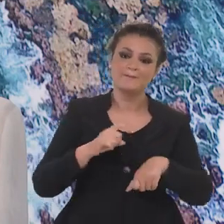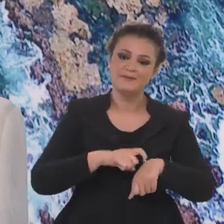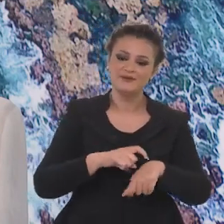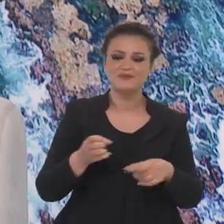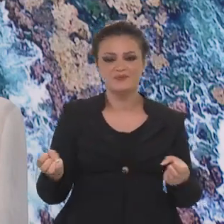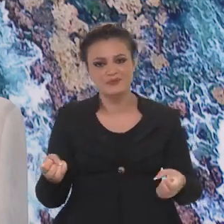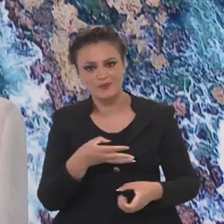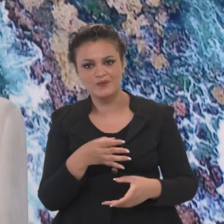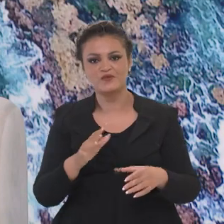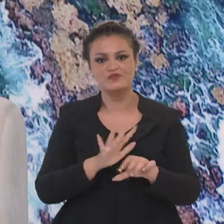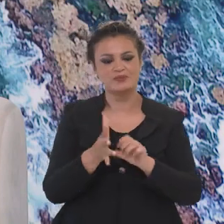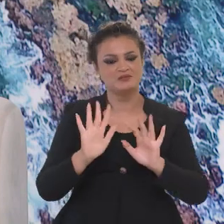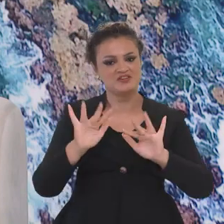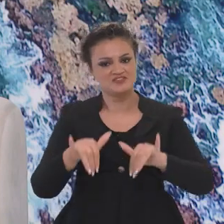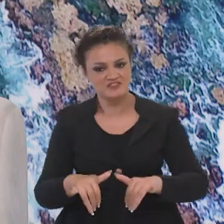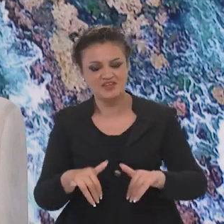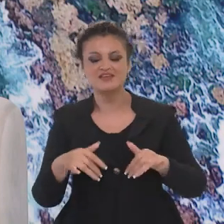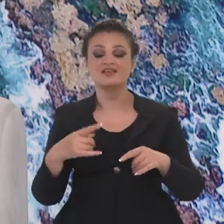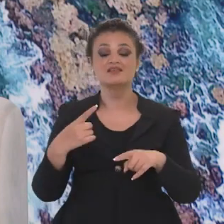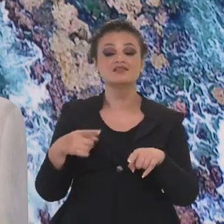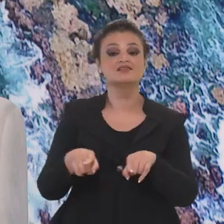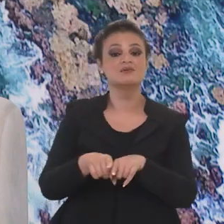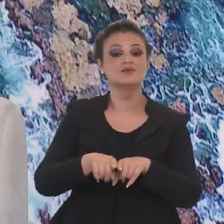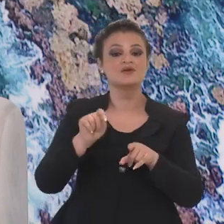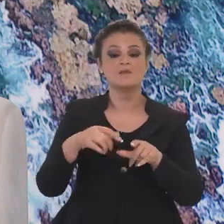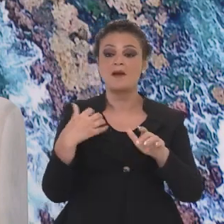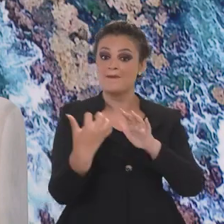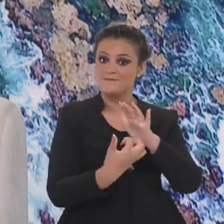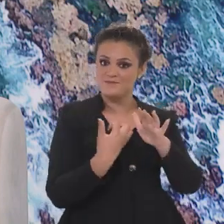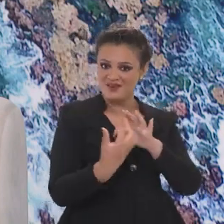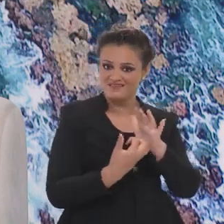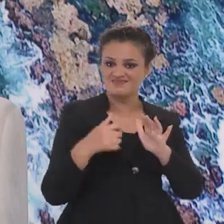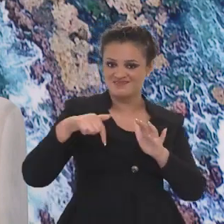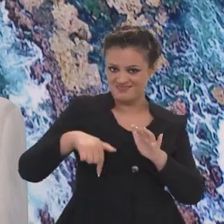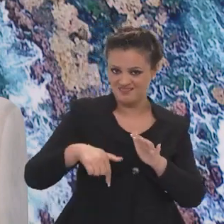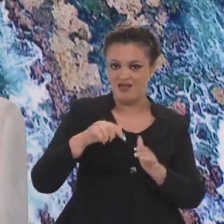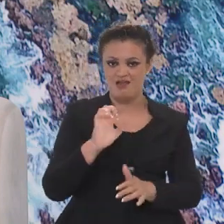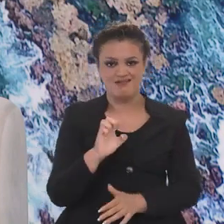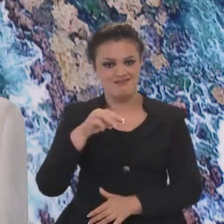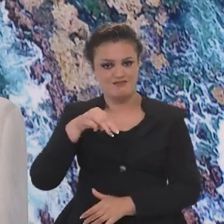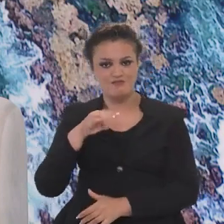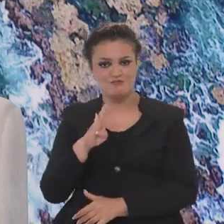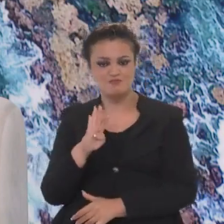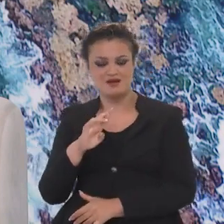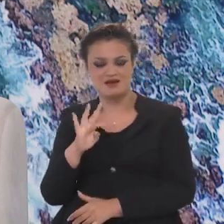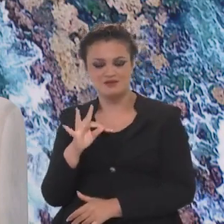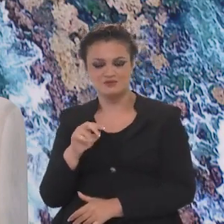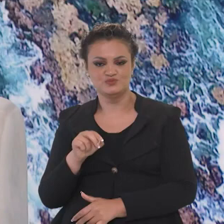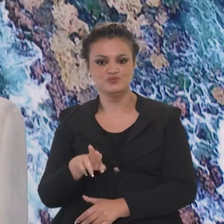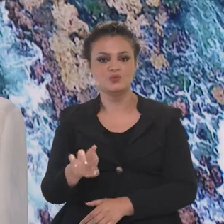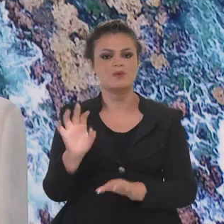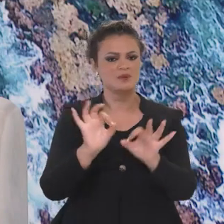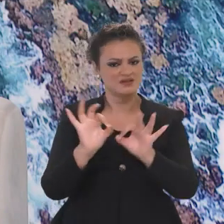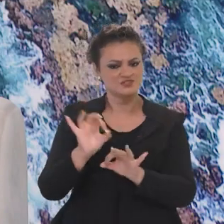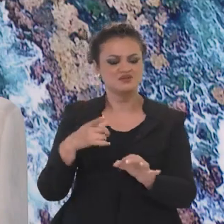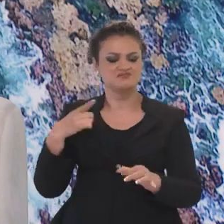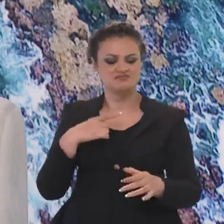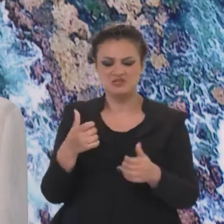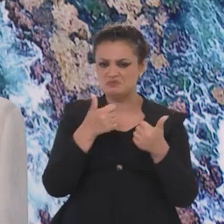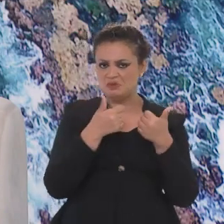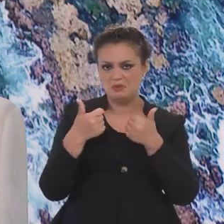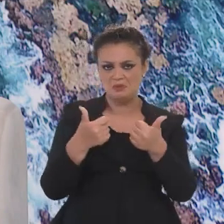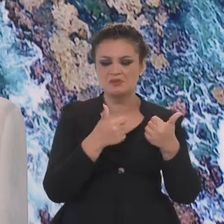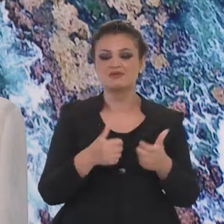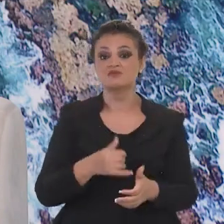momento, tem a ver com o pós-pandemia, e tem a ver com uma empresa brasileira de promoção do turismo que está fazendo o dever de casa, tem uma equipe técnica, tem planejamento.